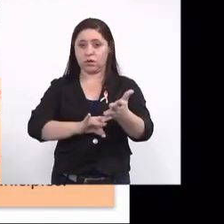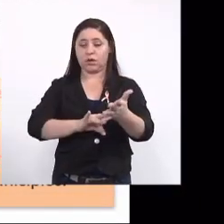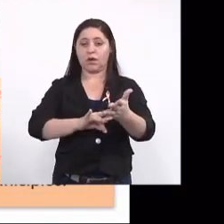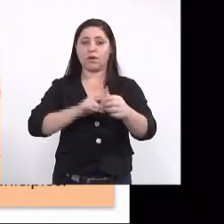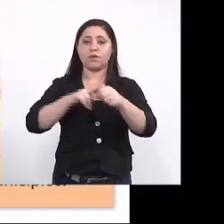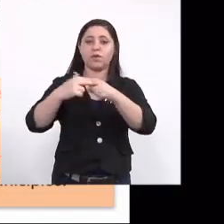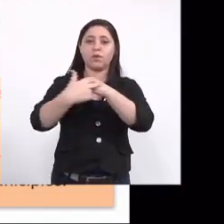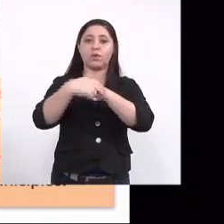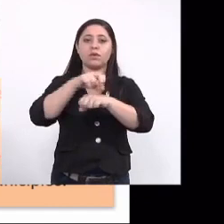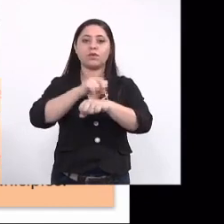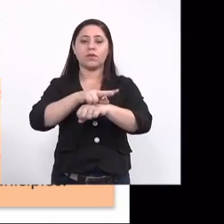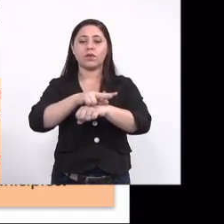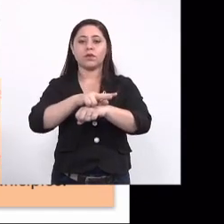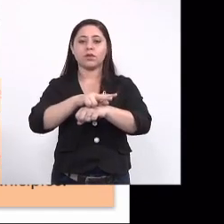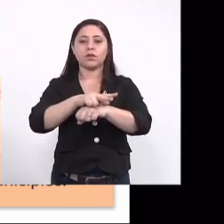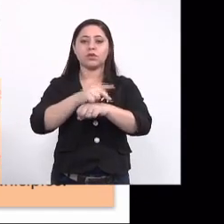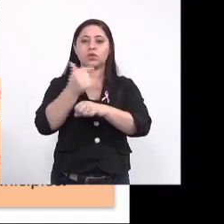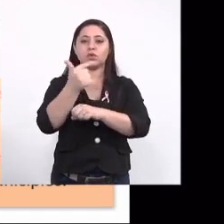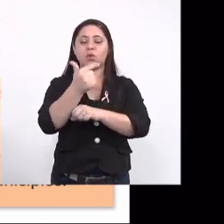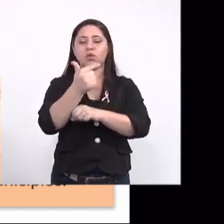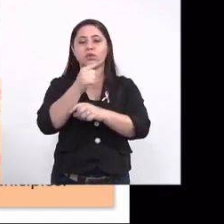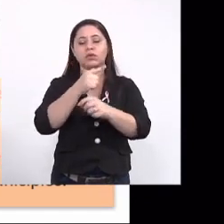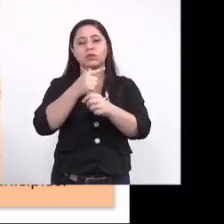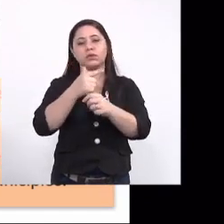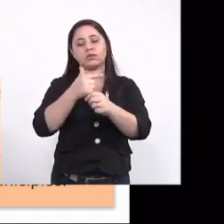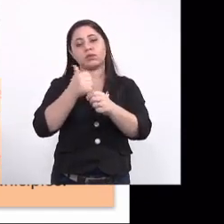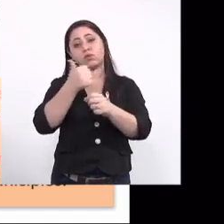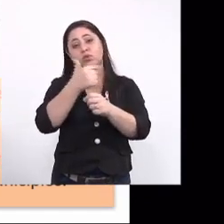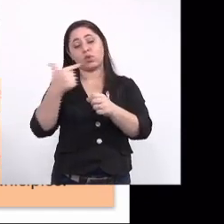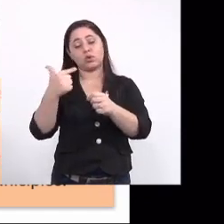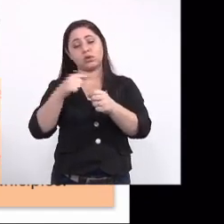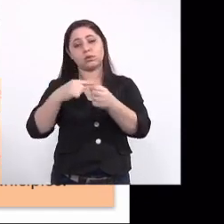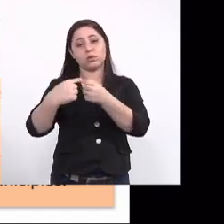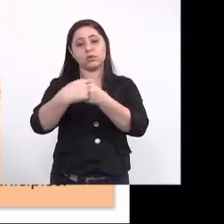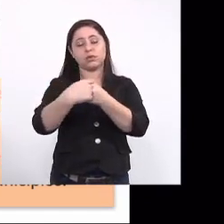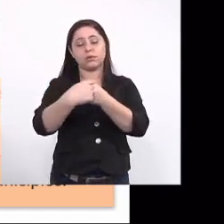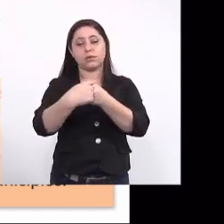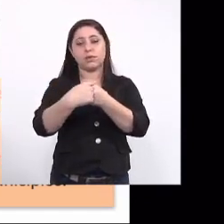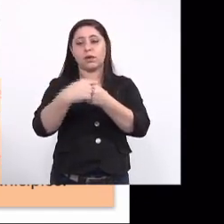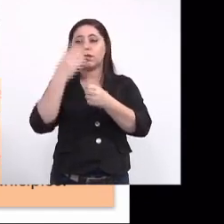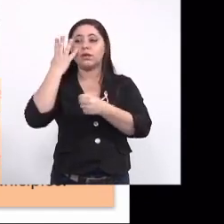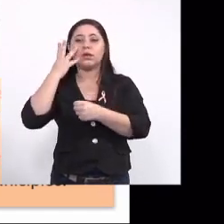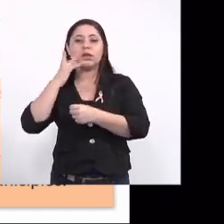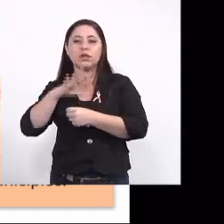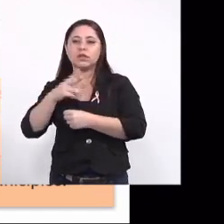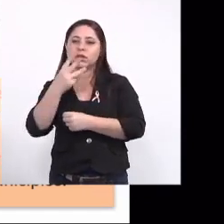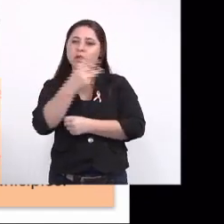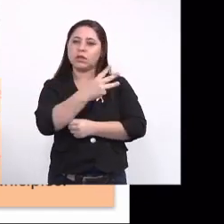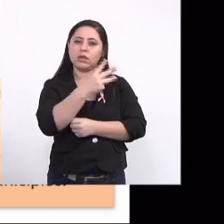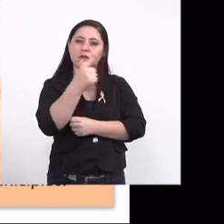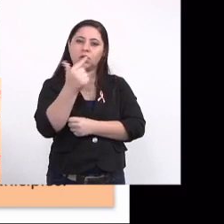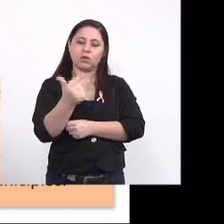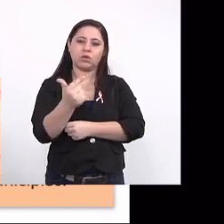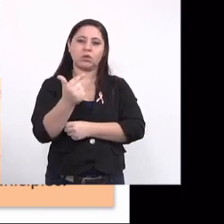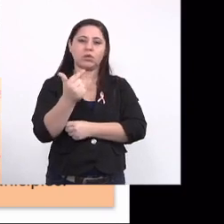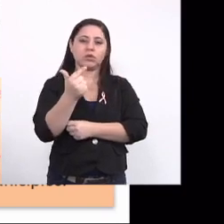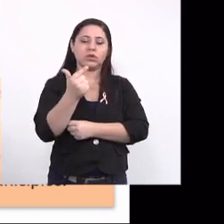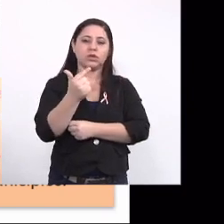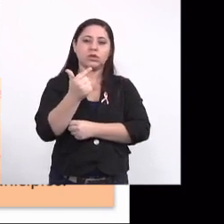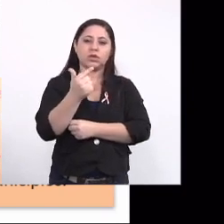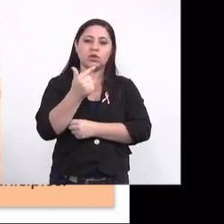para a zika, distribuídos em 12 municípios. E com relação às crianças, foram 32 casos